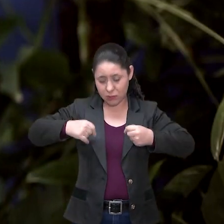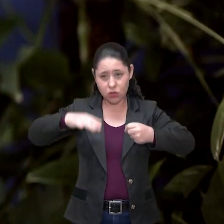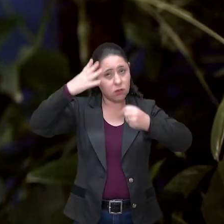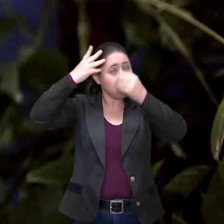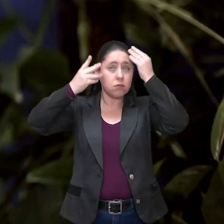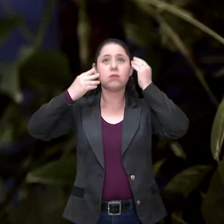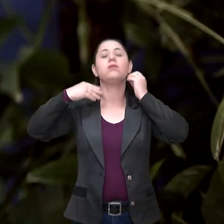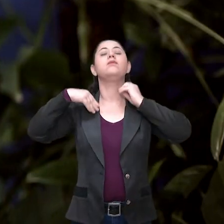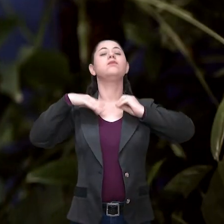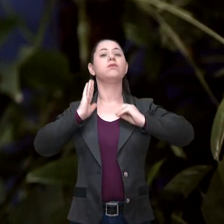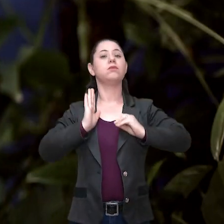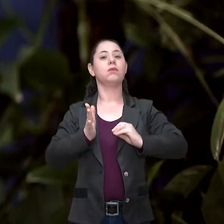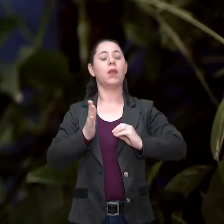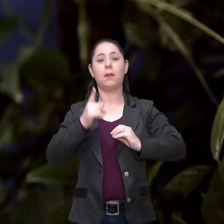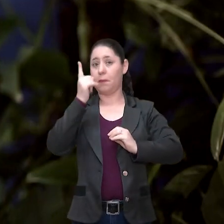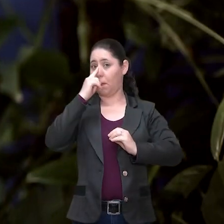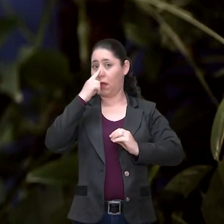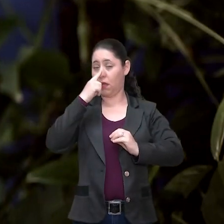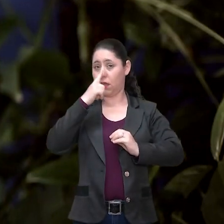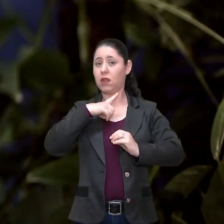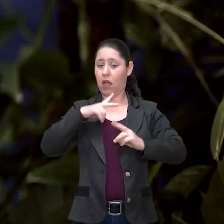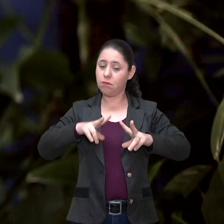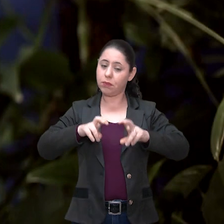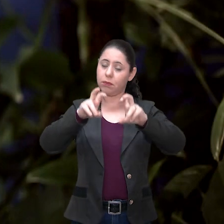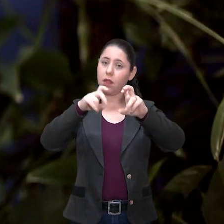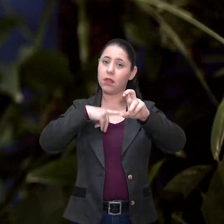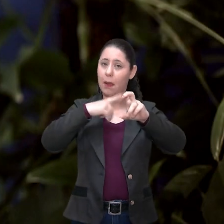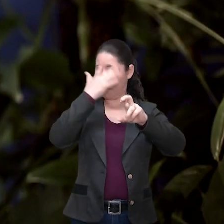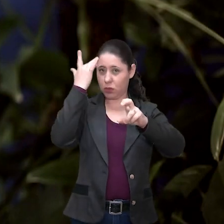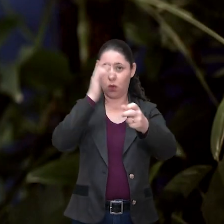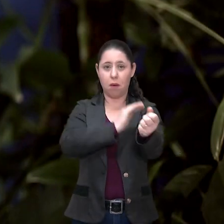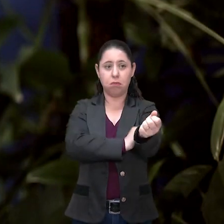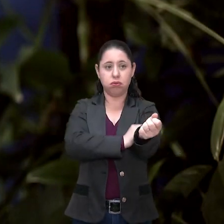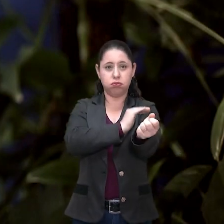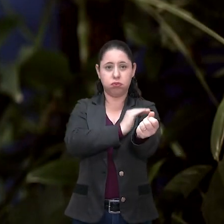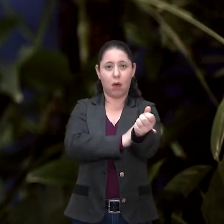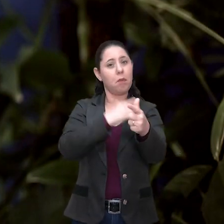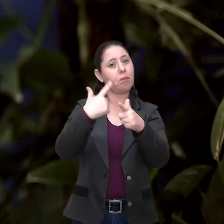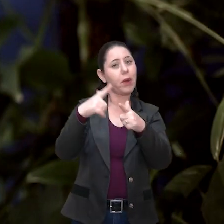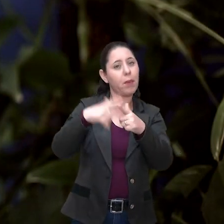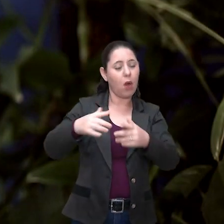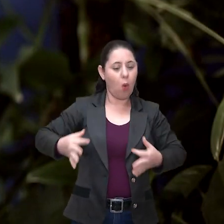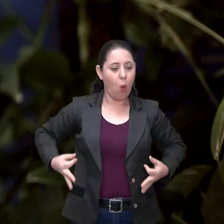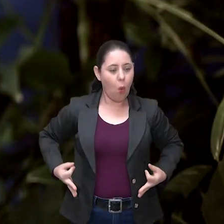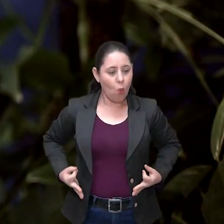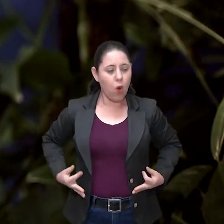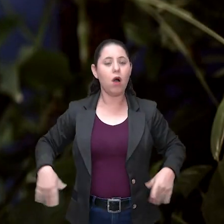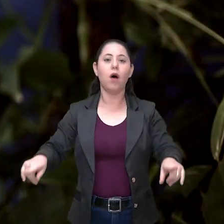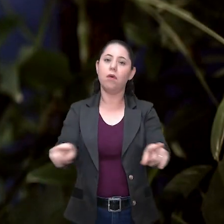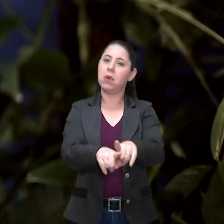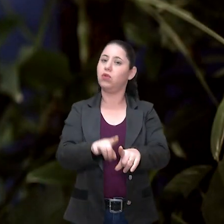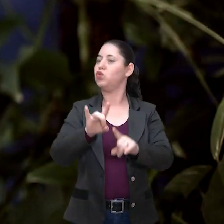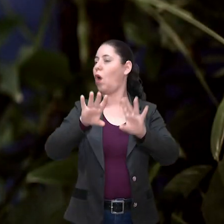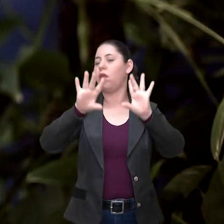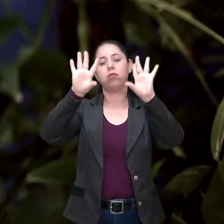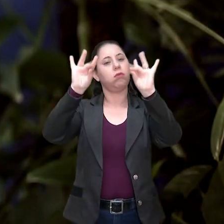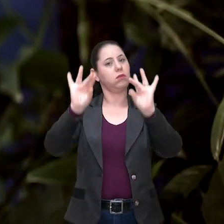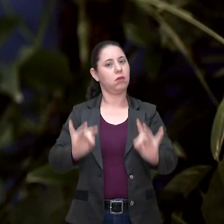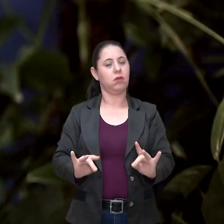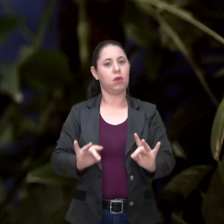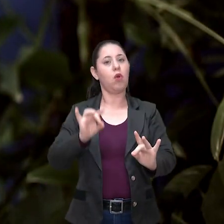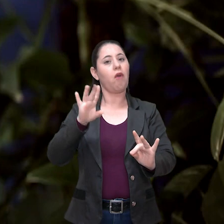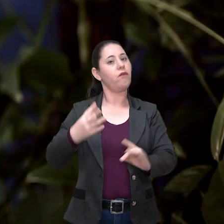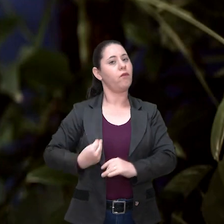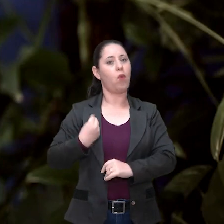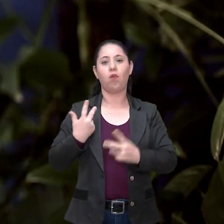caiu, mas já cresceu, está tudo aqui. E eu falei, e a mamãe tem câncer? Tem gente que tem pressão alta, tem gente que tem problema no rim. É só mais um